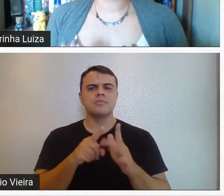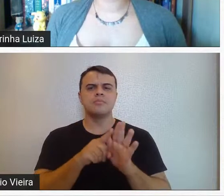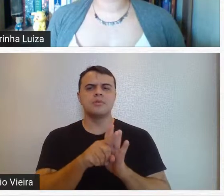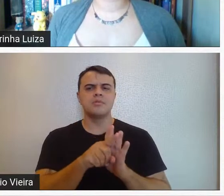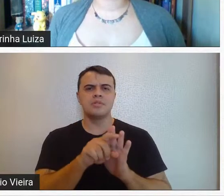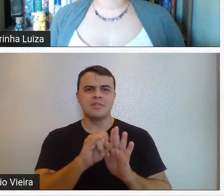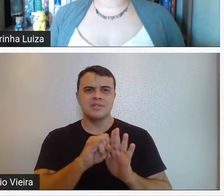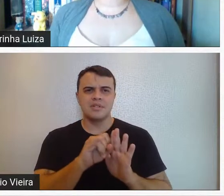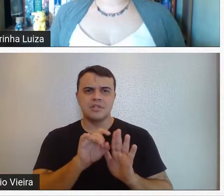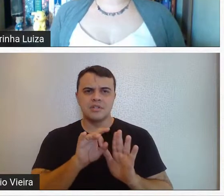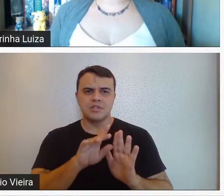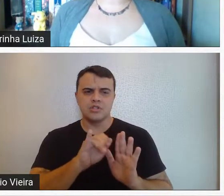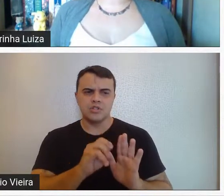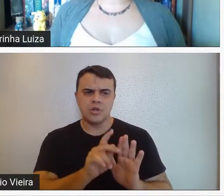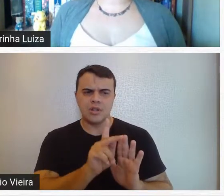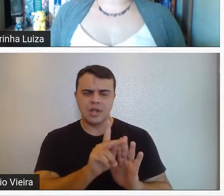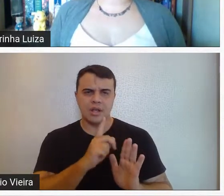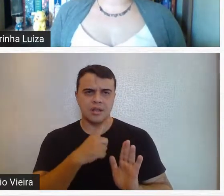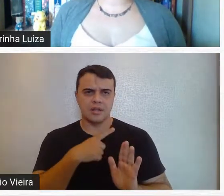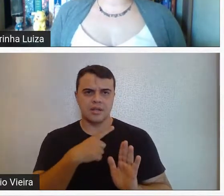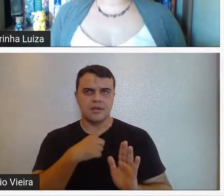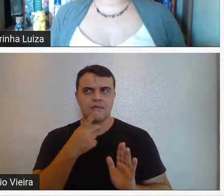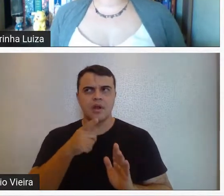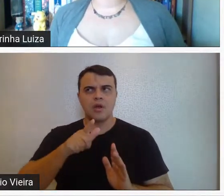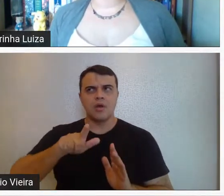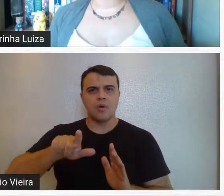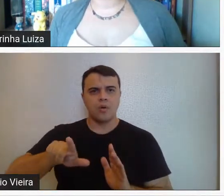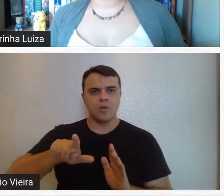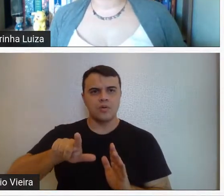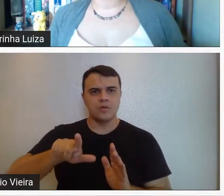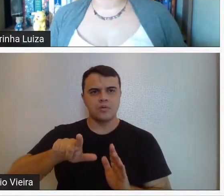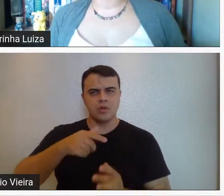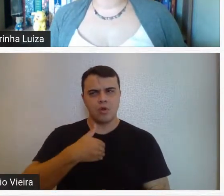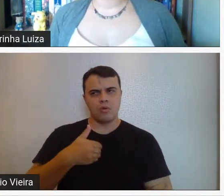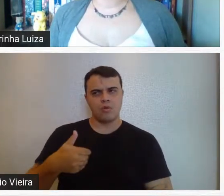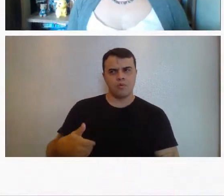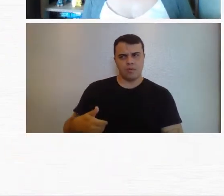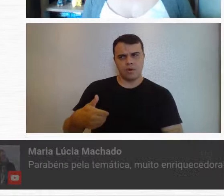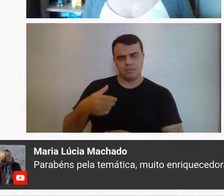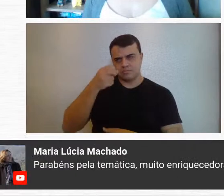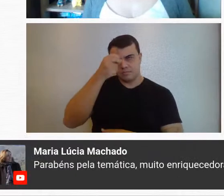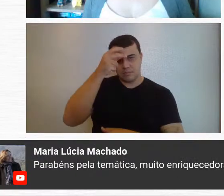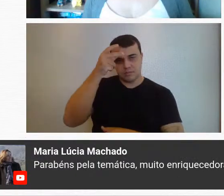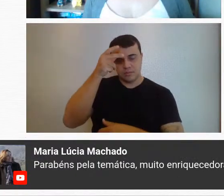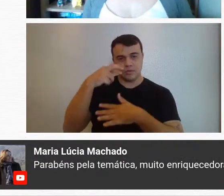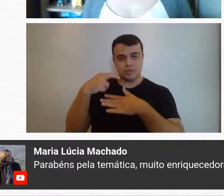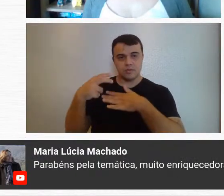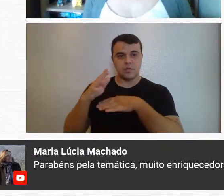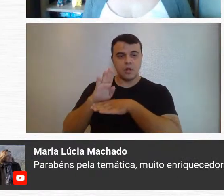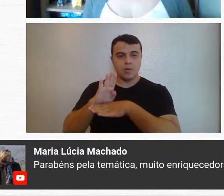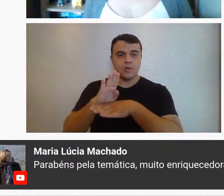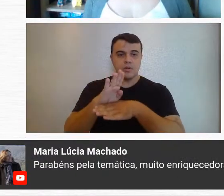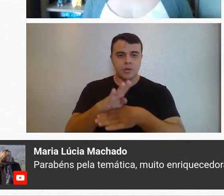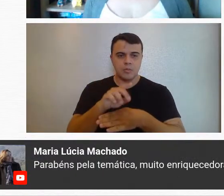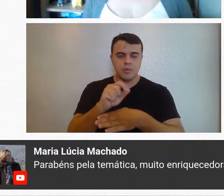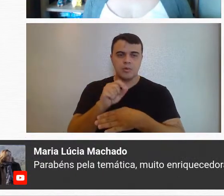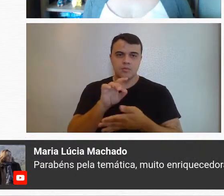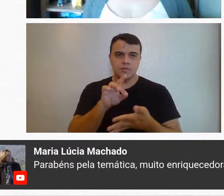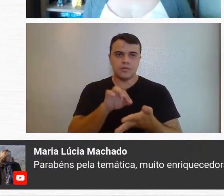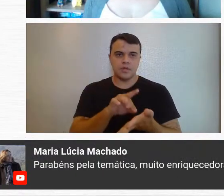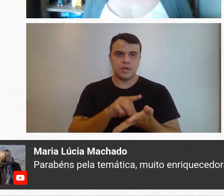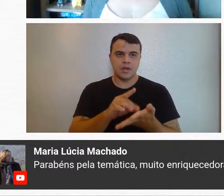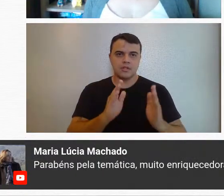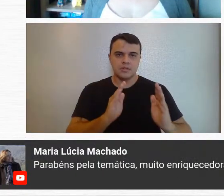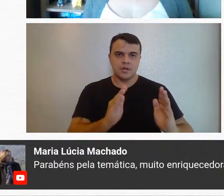se, além do JK, a gente consegue citar outros agentes políticos que contribuíram ativamente para